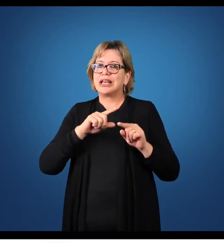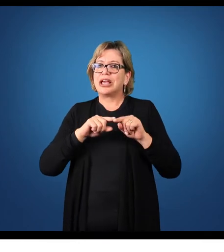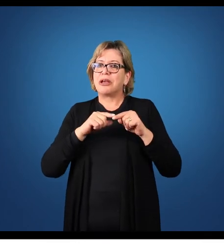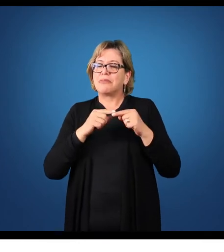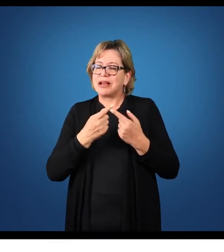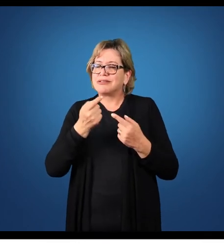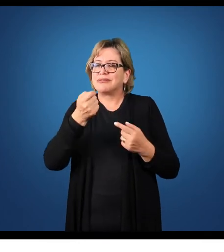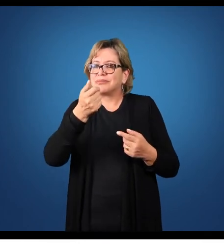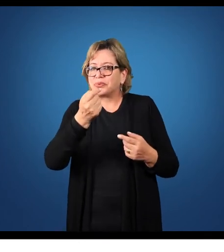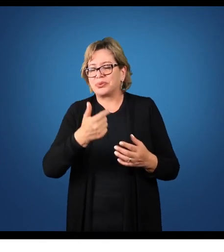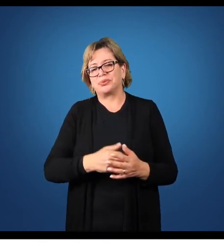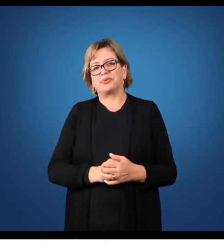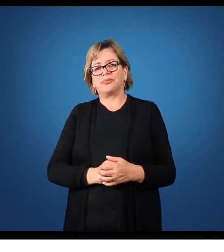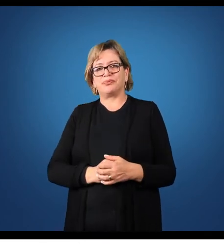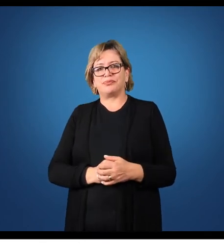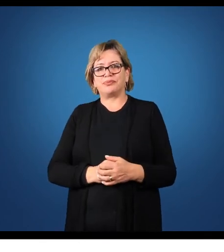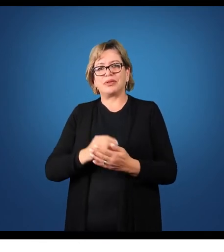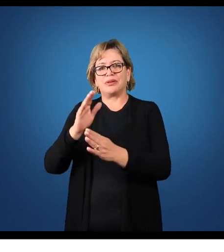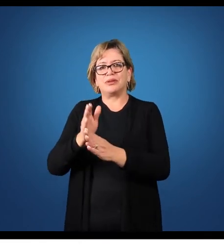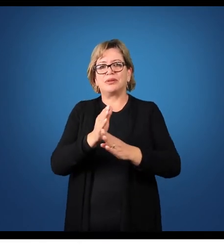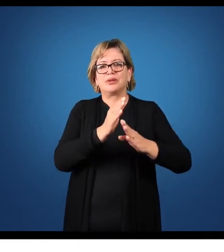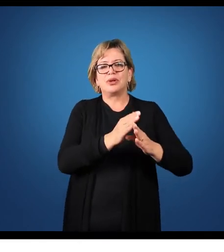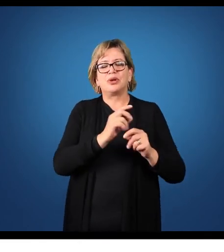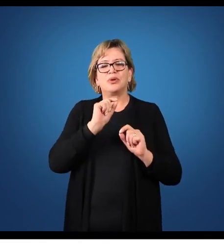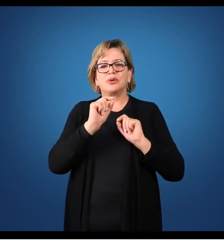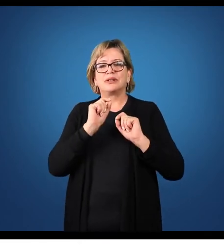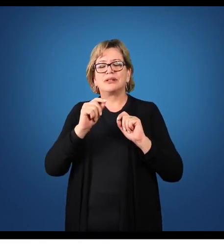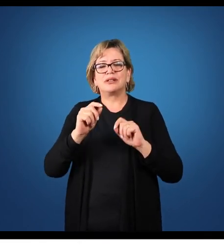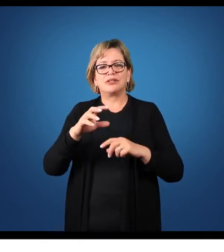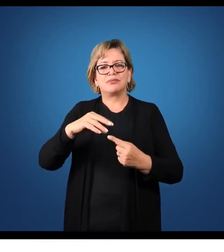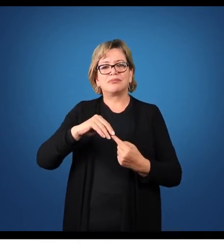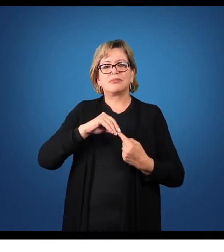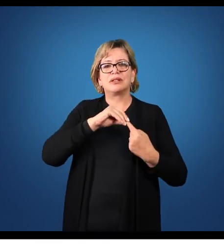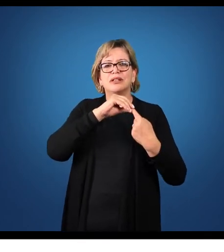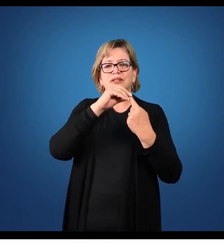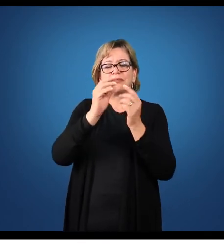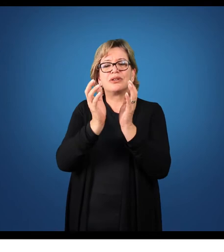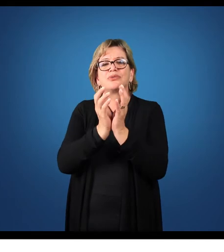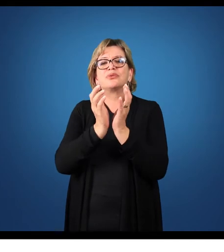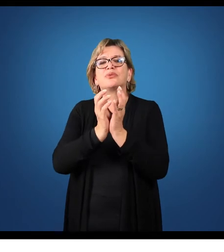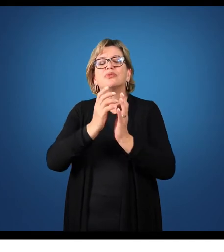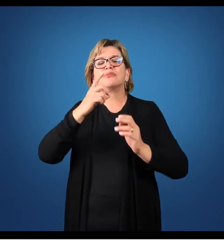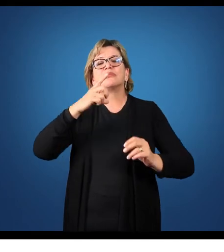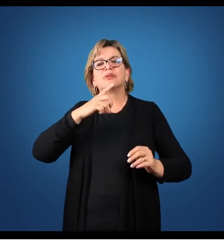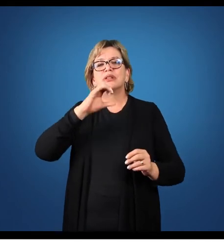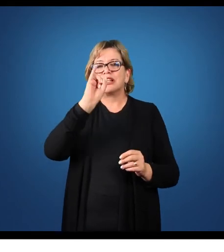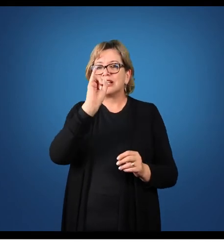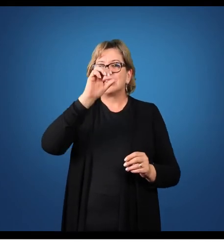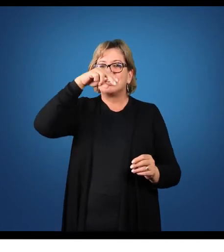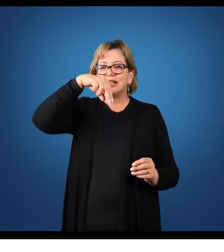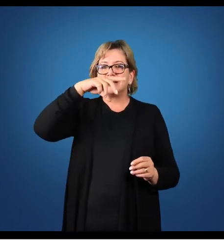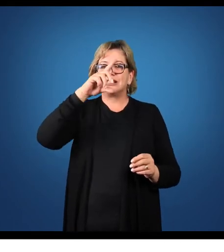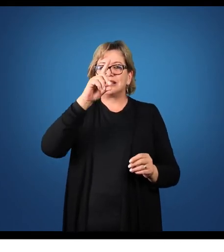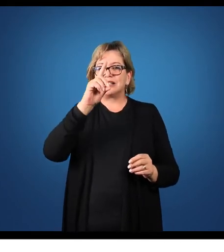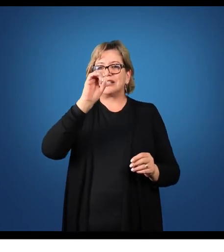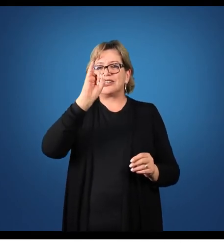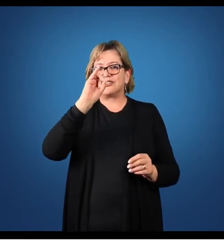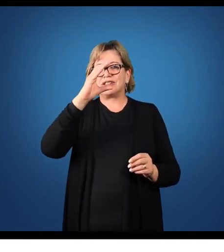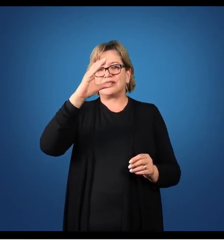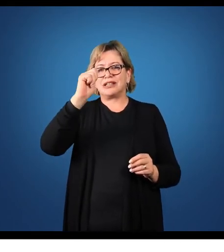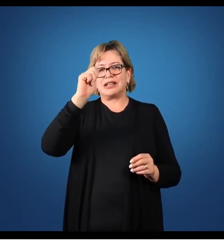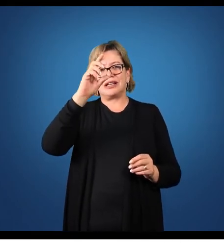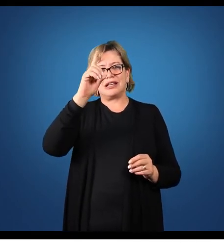será muito menor. Quais são os principais grupos de indicadores da análise? O